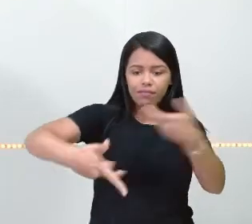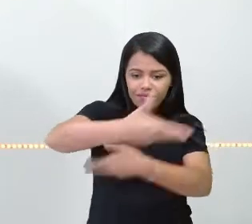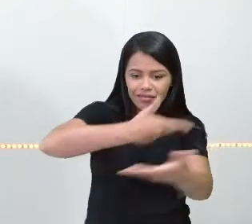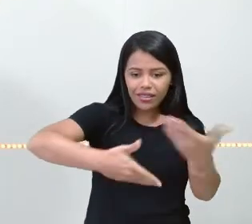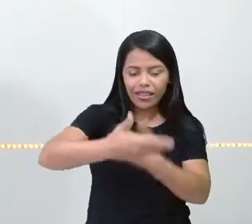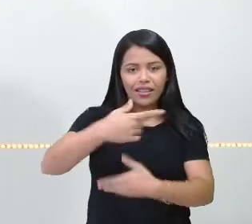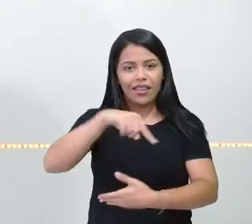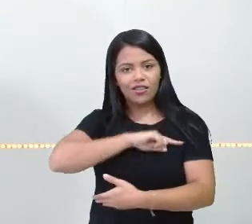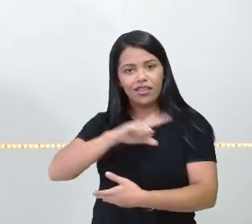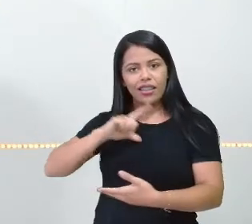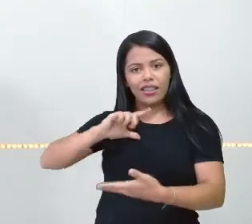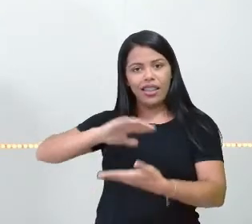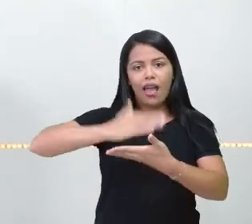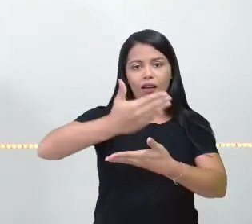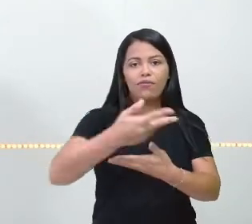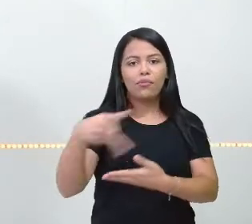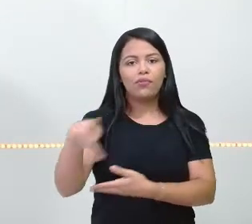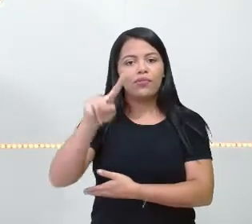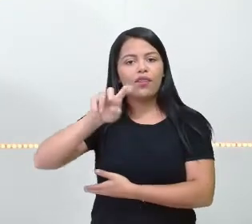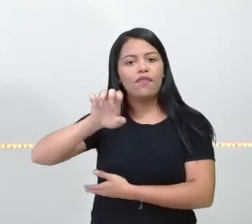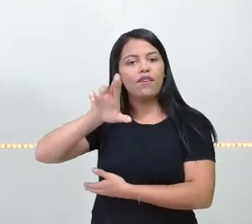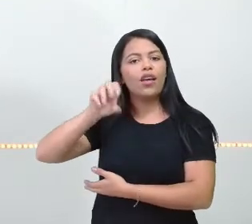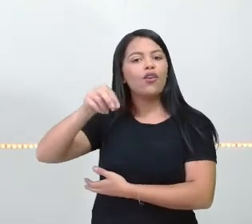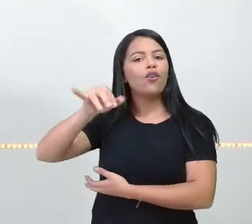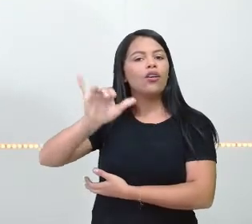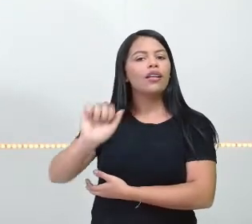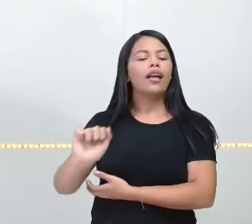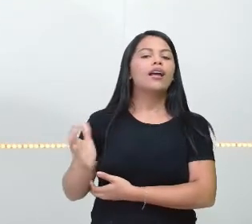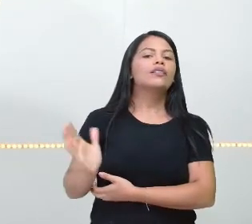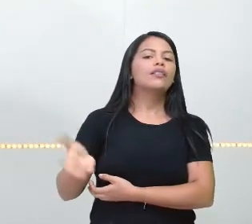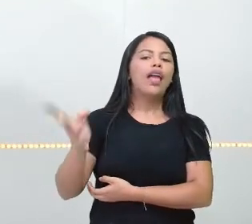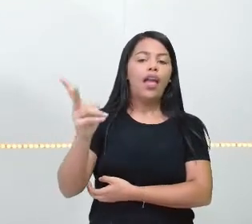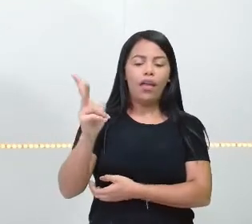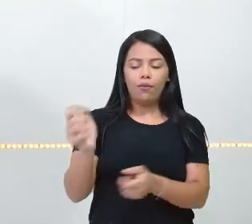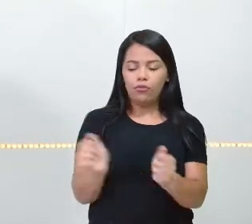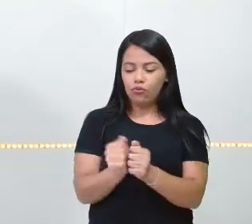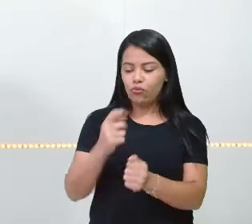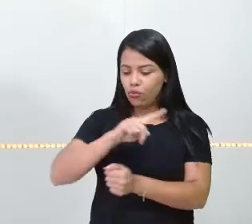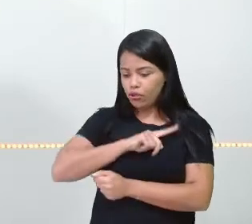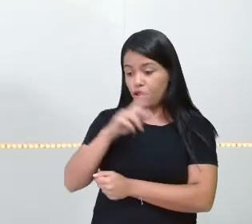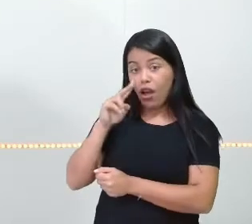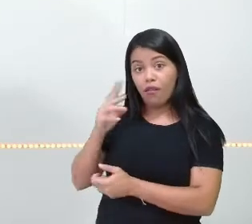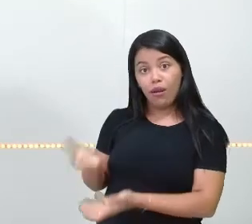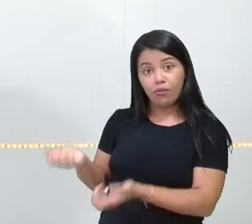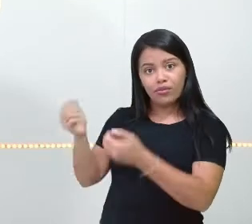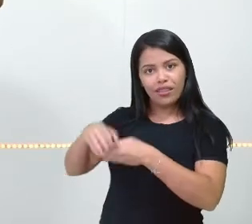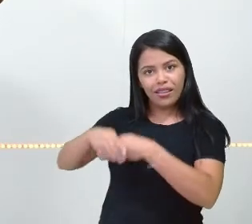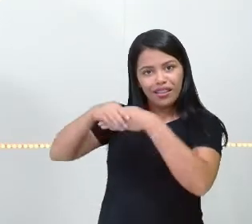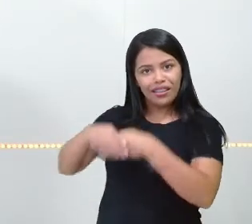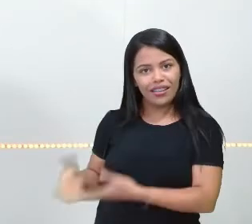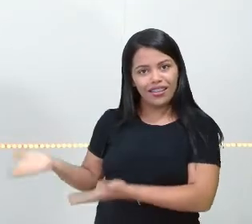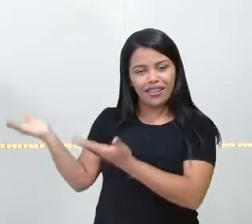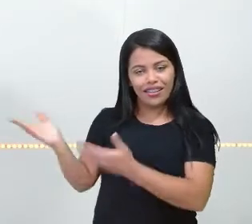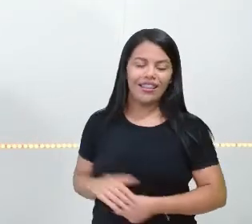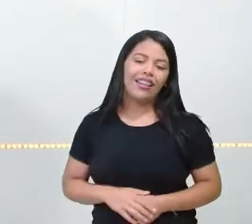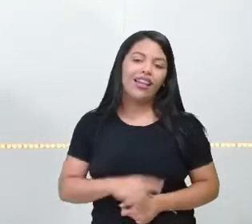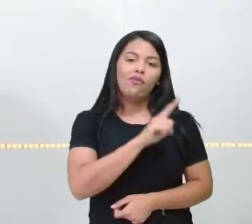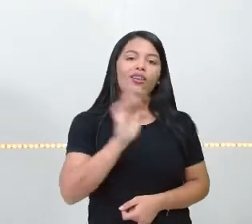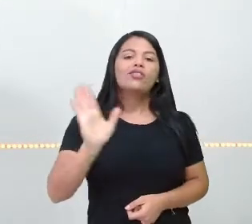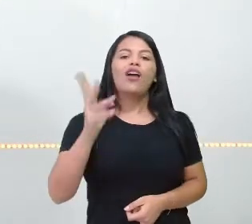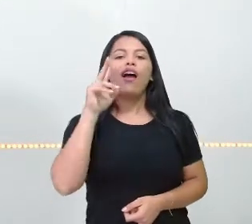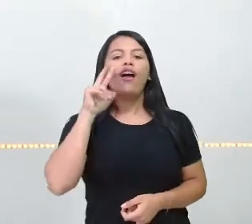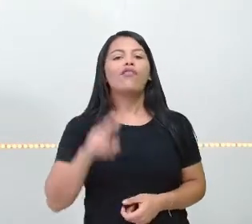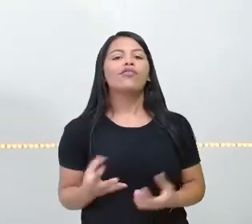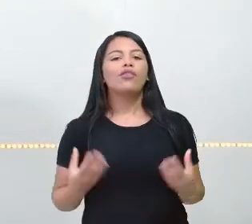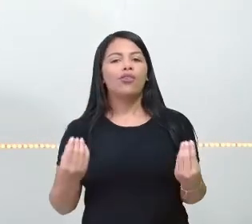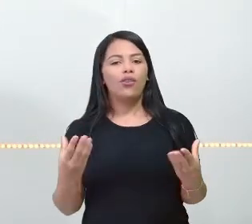Nós temos a professora Verônica, que está sempre aqui conosco. Então, ó, vamos lá cumprimentá-la. Hoje vocês já viram bastante